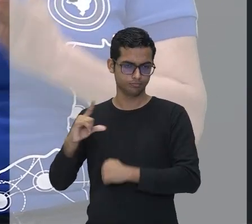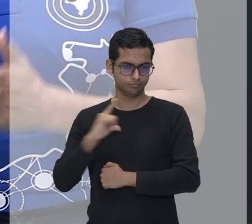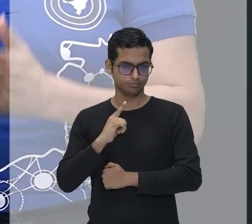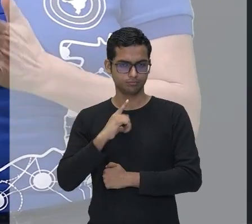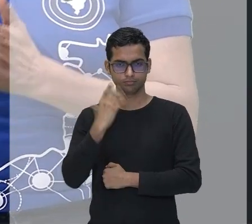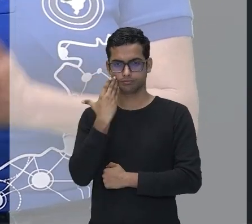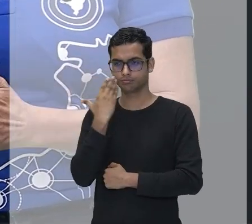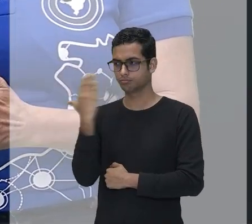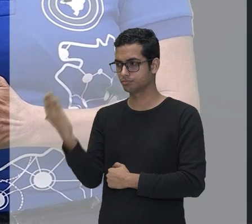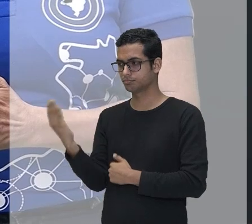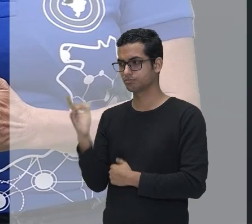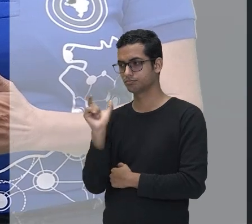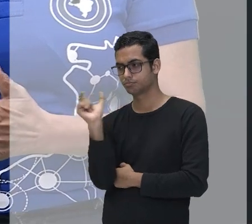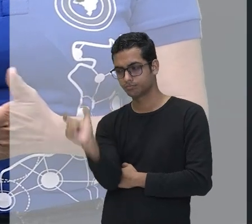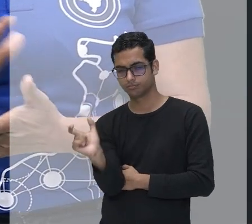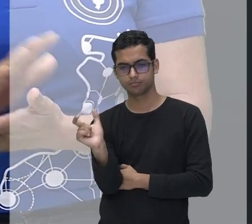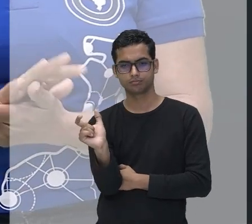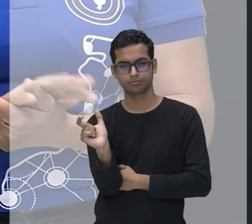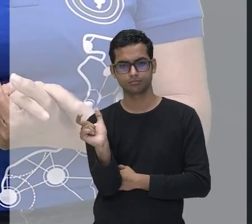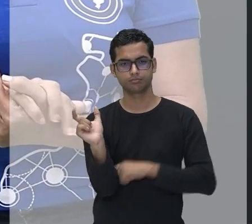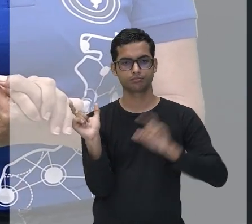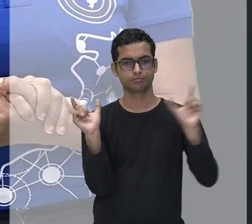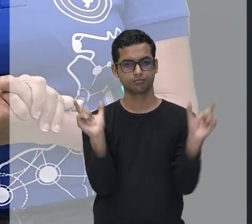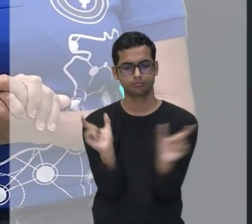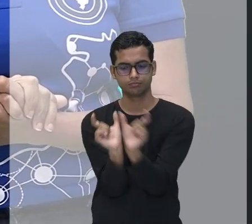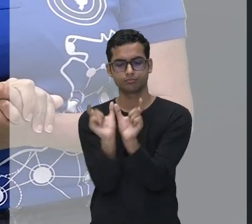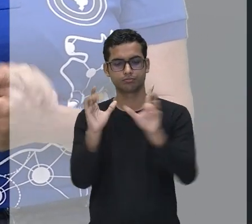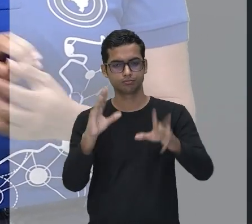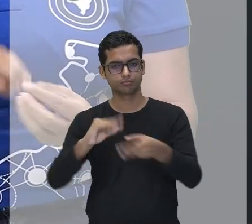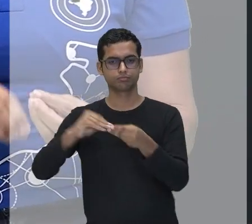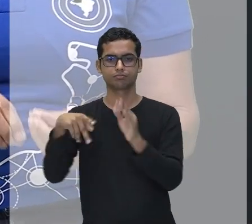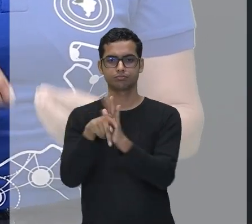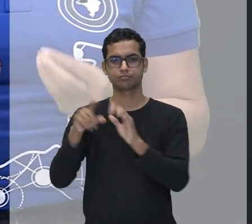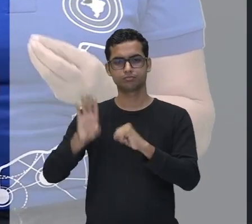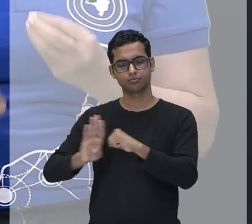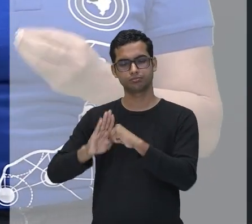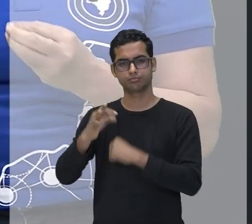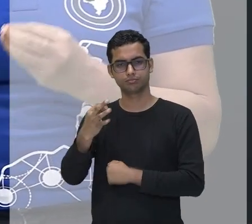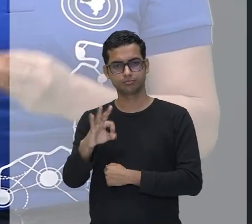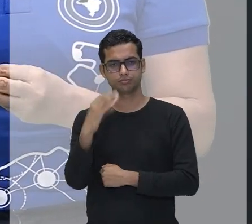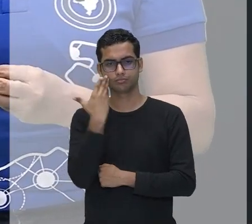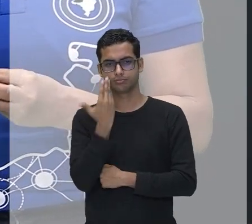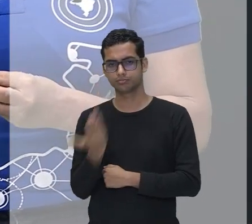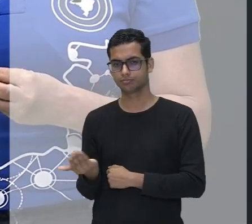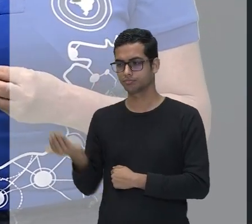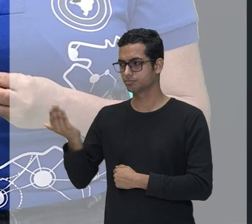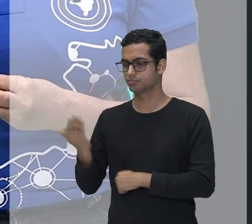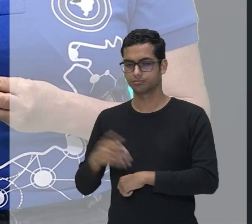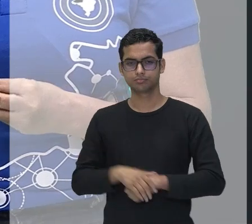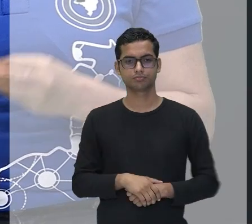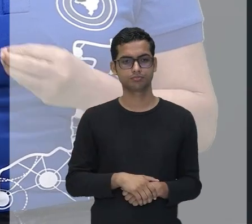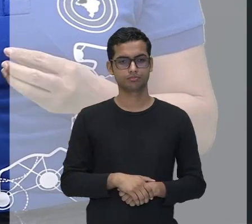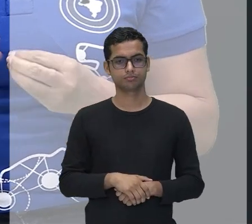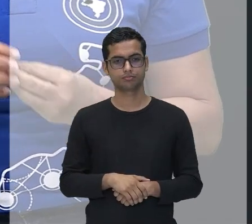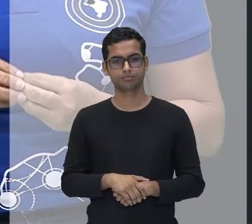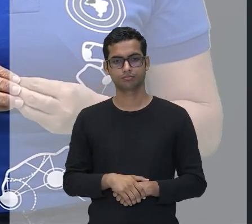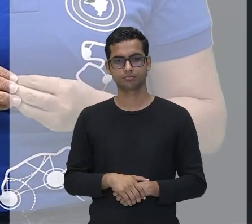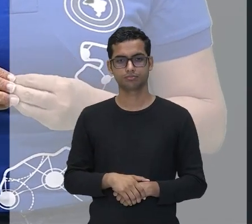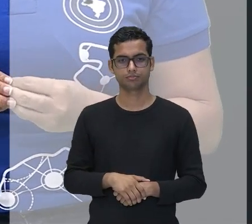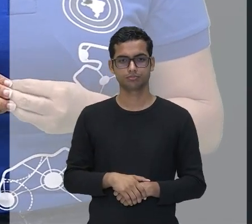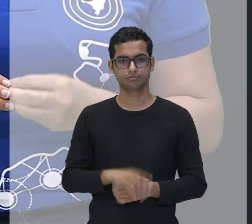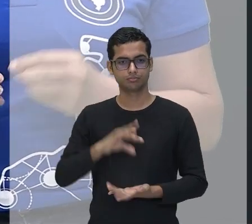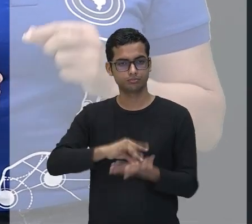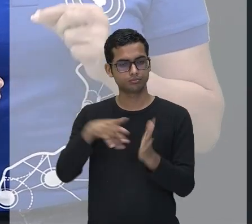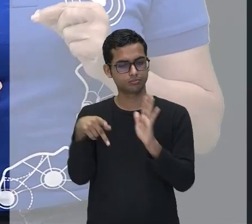junto a um nome. Então, ele vai ficar no singular ou irá para o plural. Vamos ver o